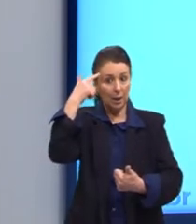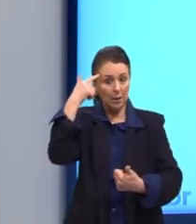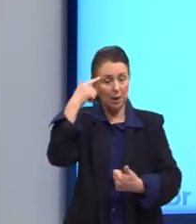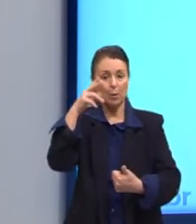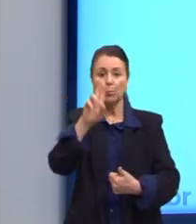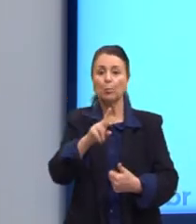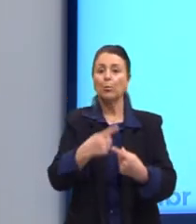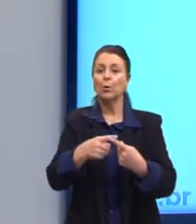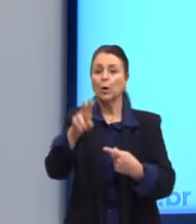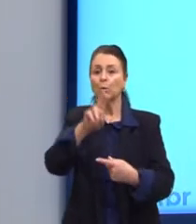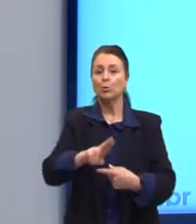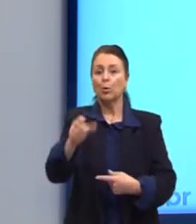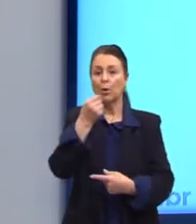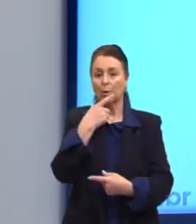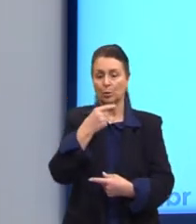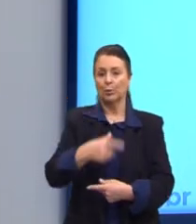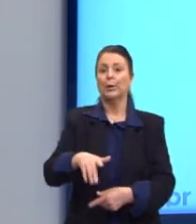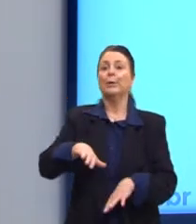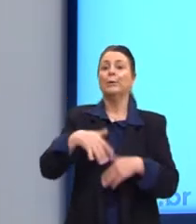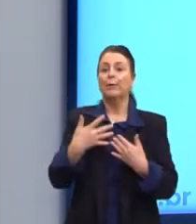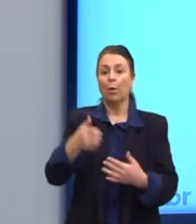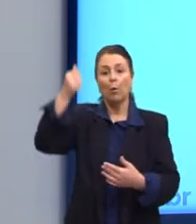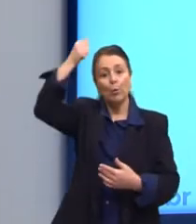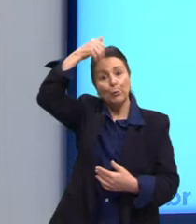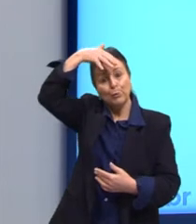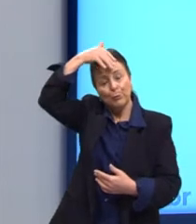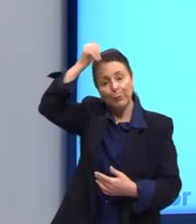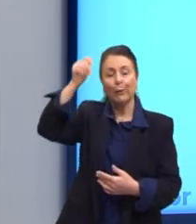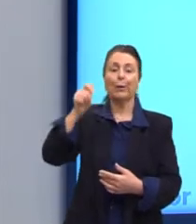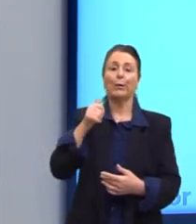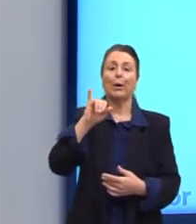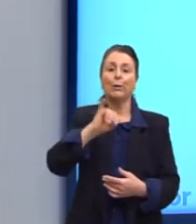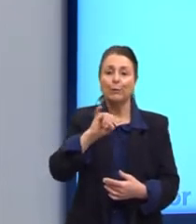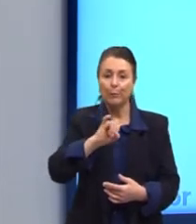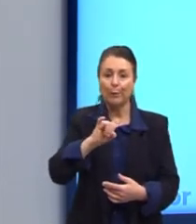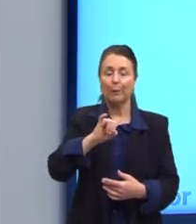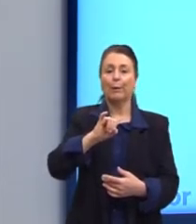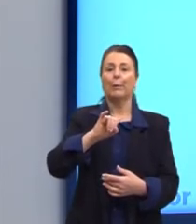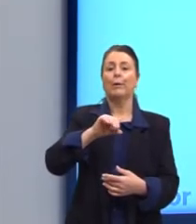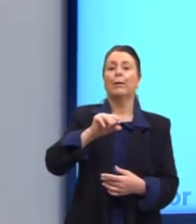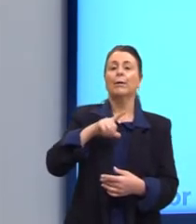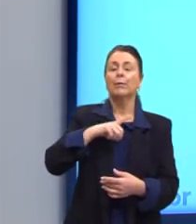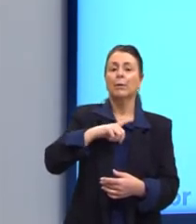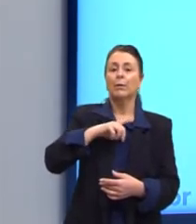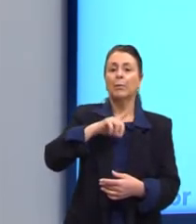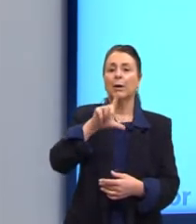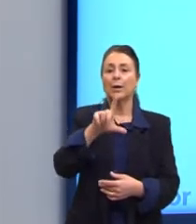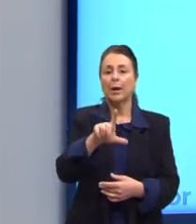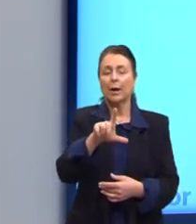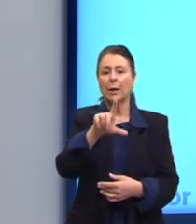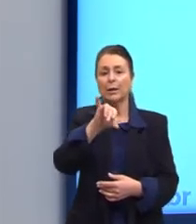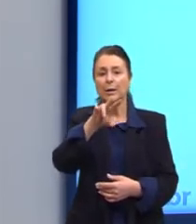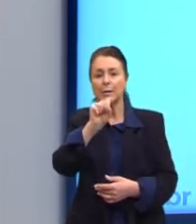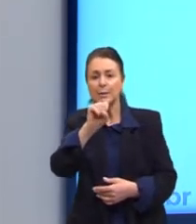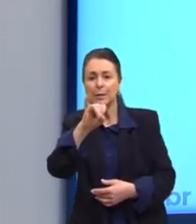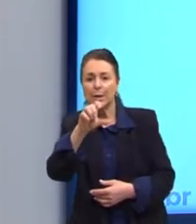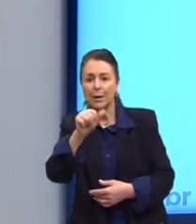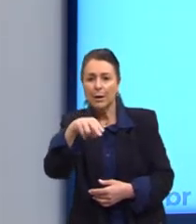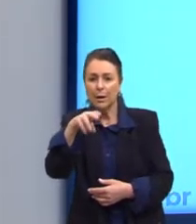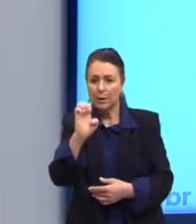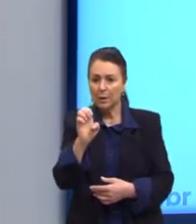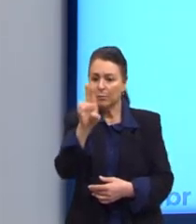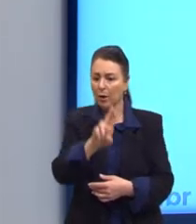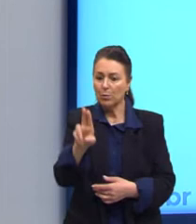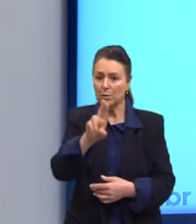Logo, Suzana, Lucimé, Alisiane, Henrique, Mário, irão ensorar suas dores de cabeça com esse mesmo remédio.